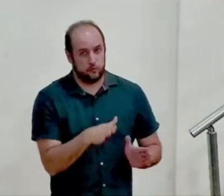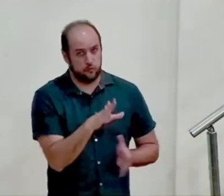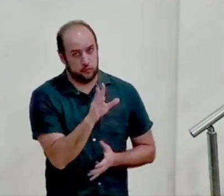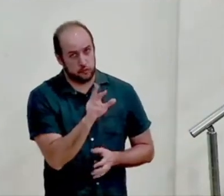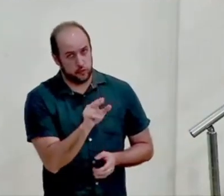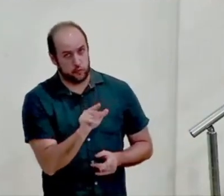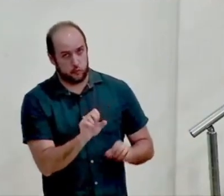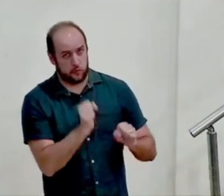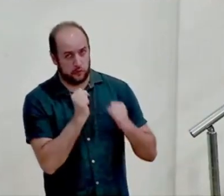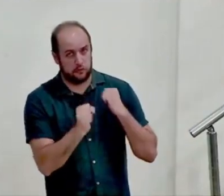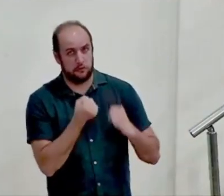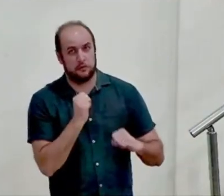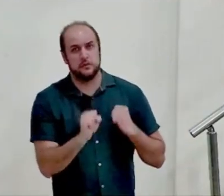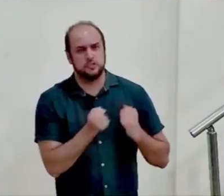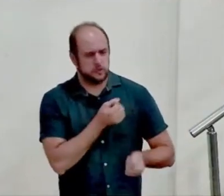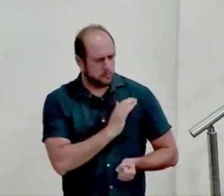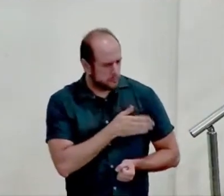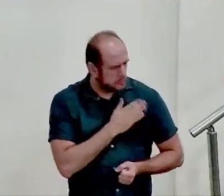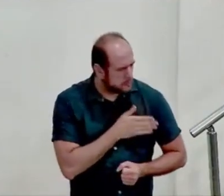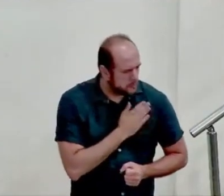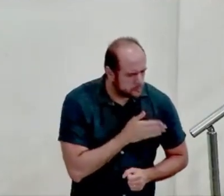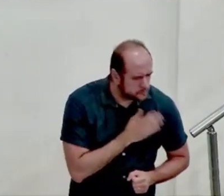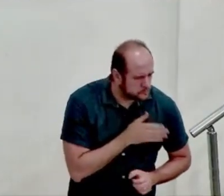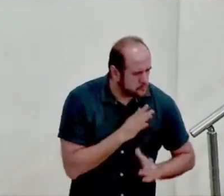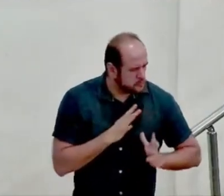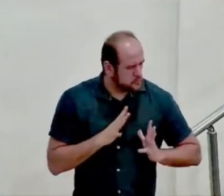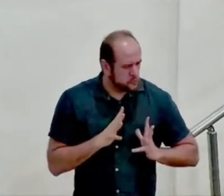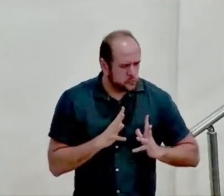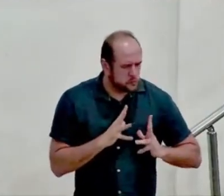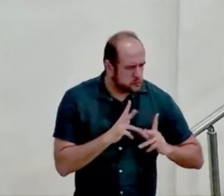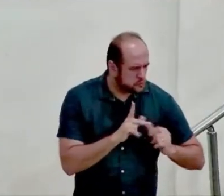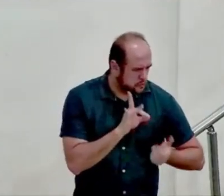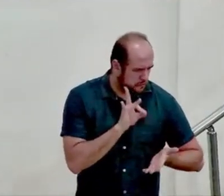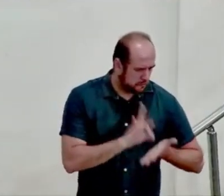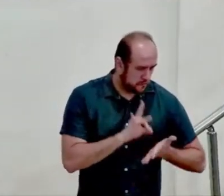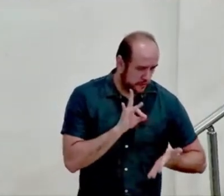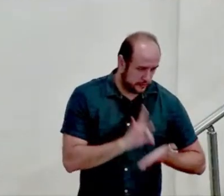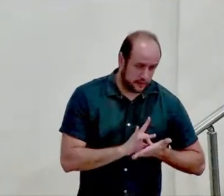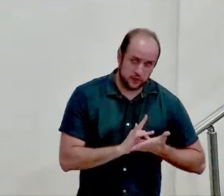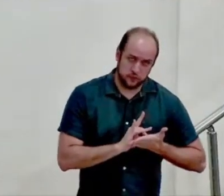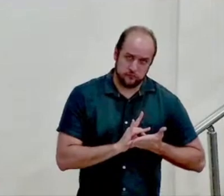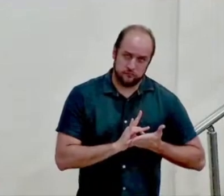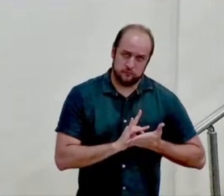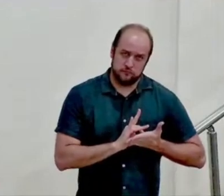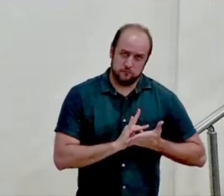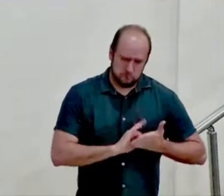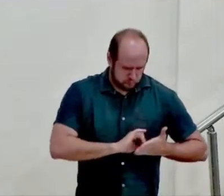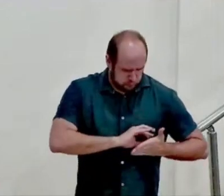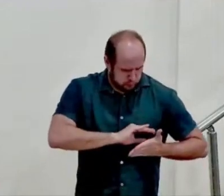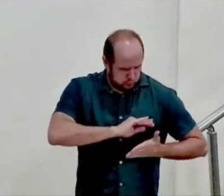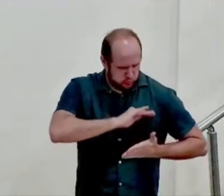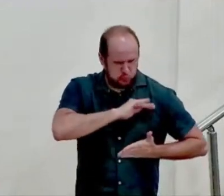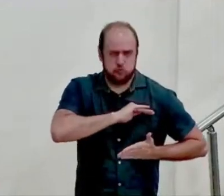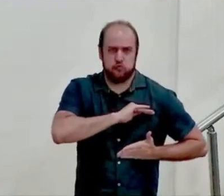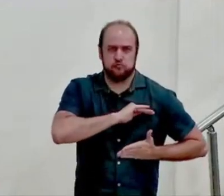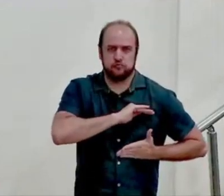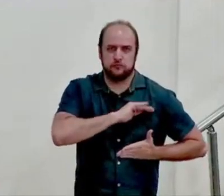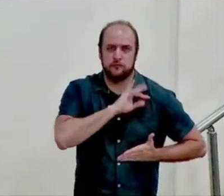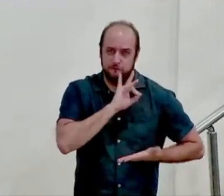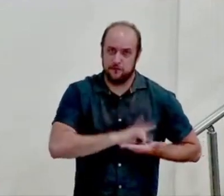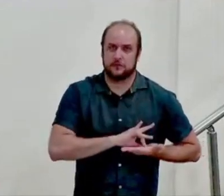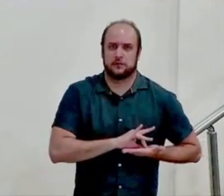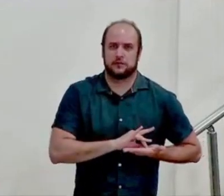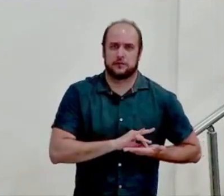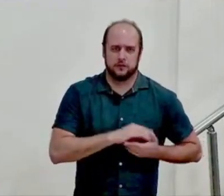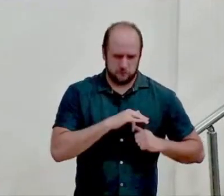é absolutamente cheio de verdade a sua conversa interna é